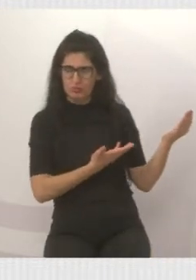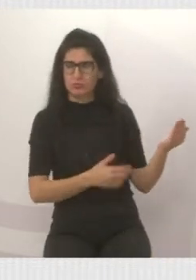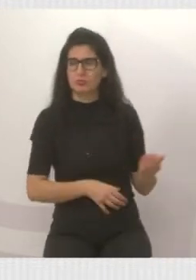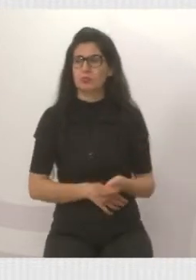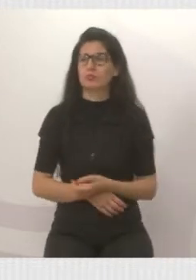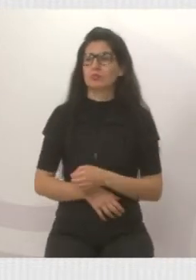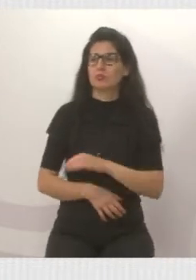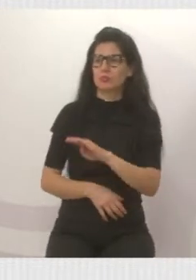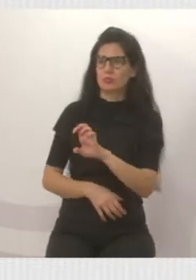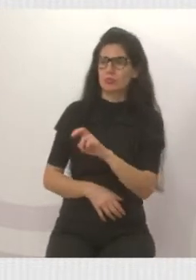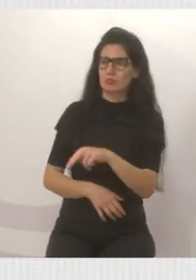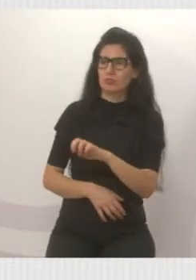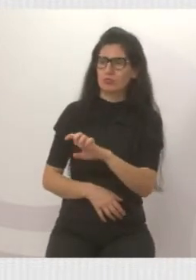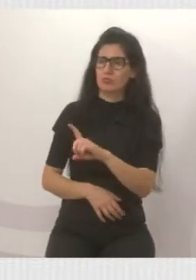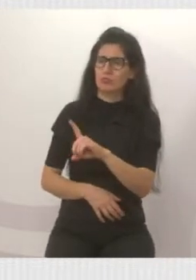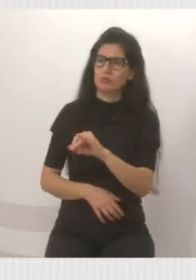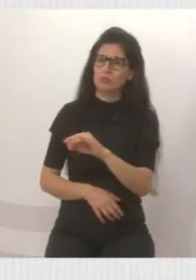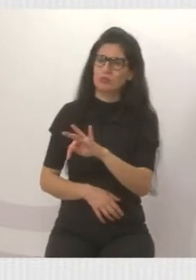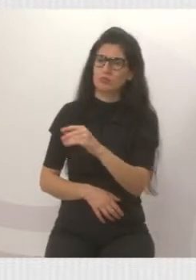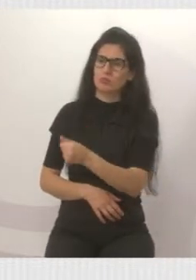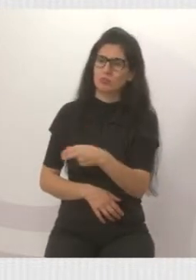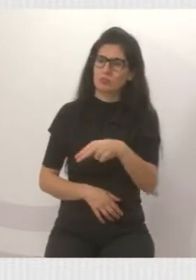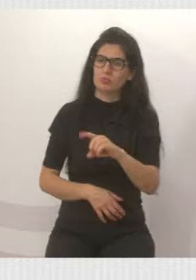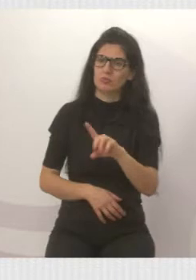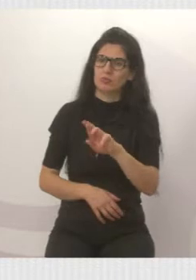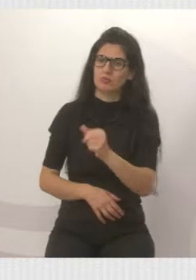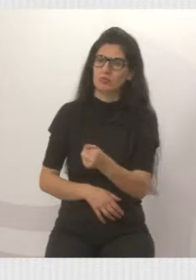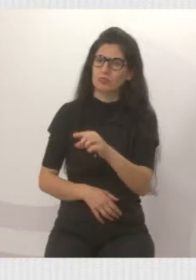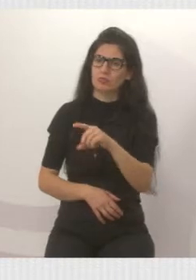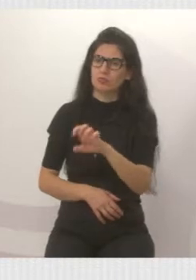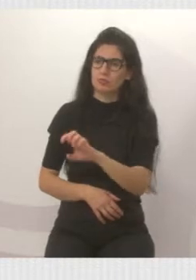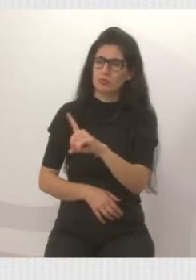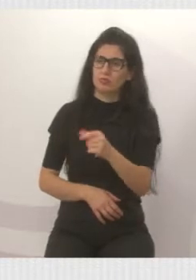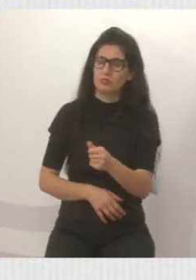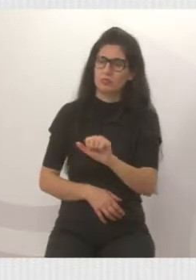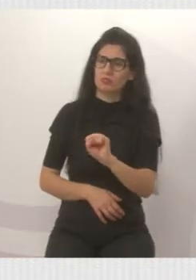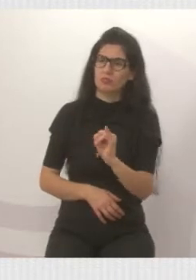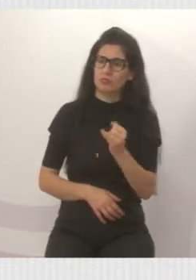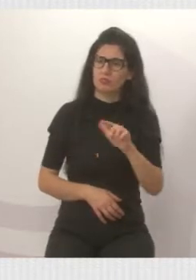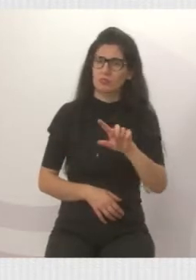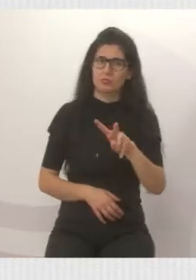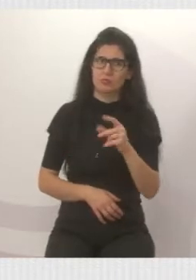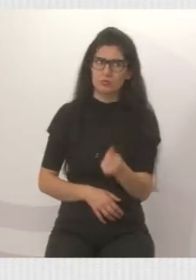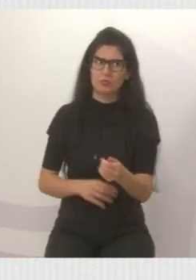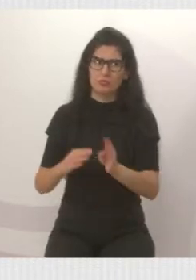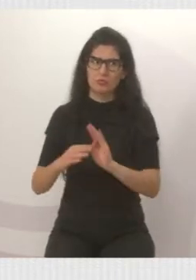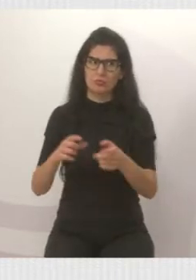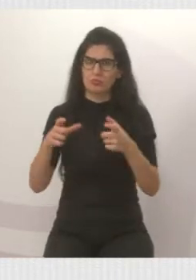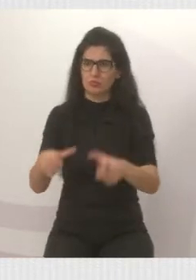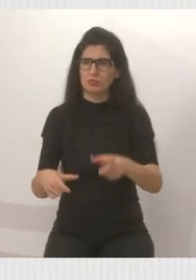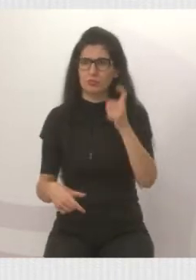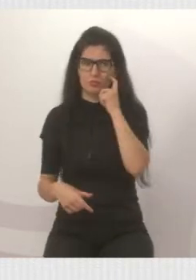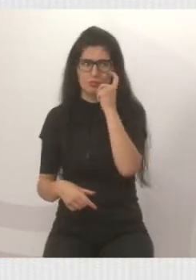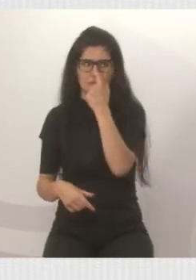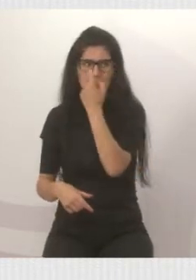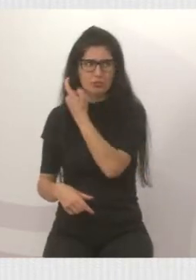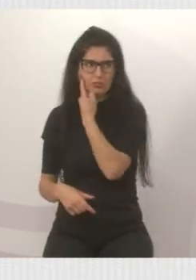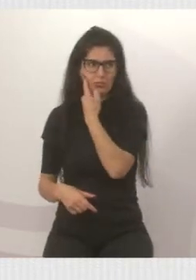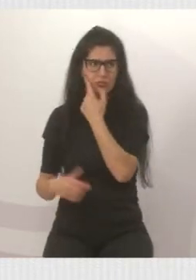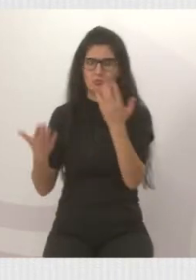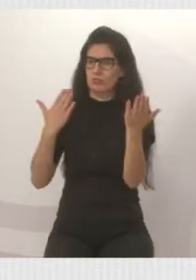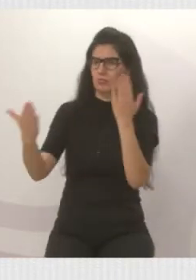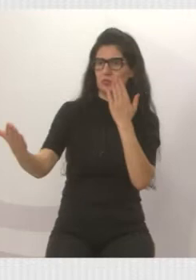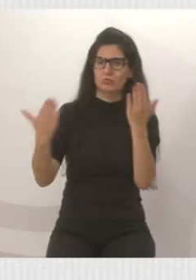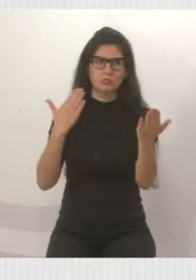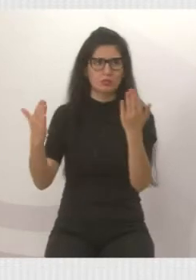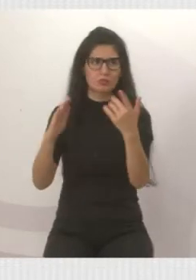da Silva, bairro Paio Quimilua. já foi feito essa, antes e depois.